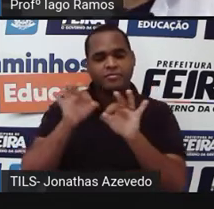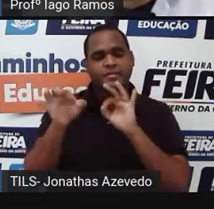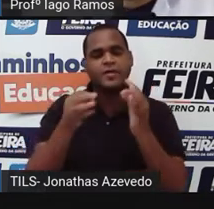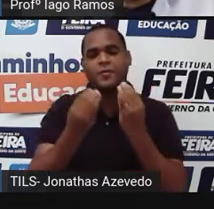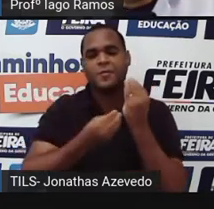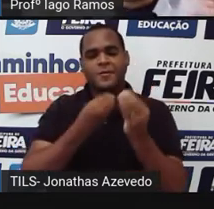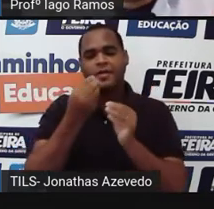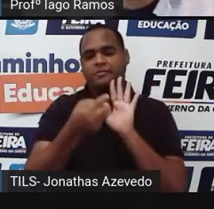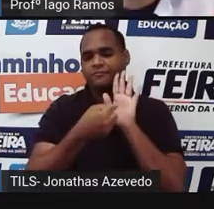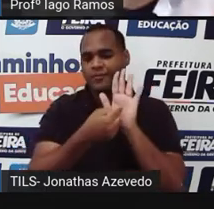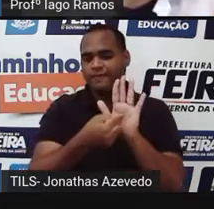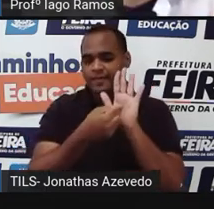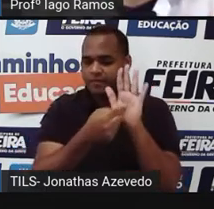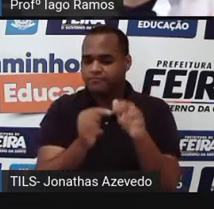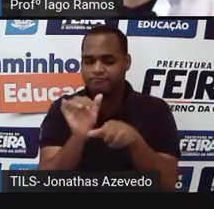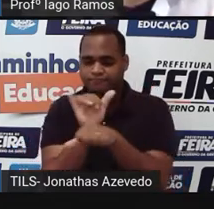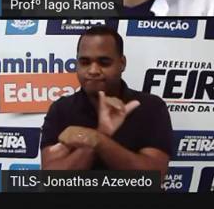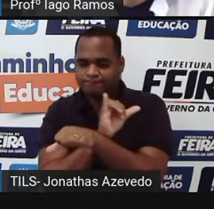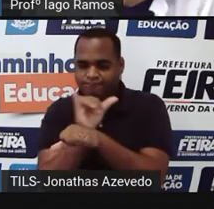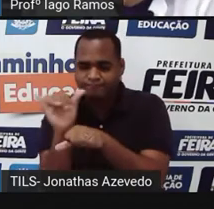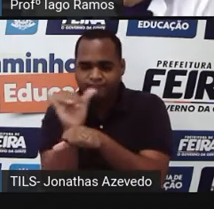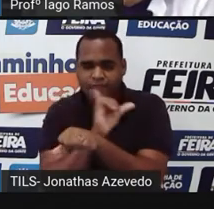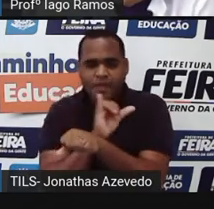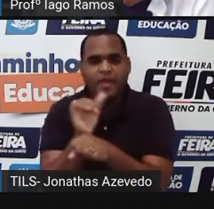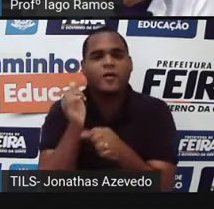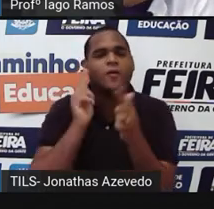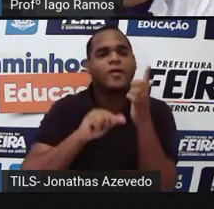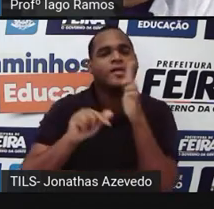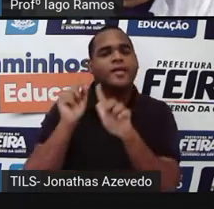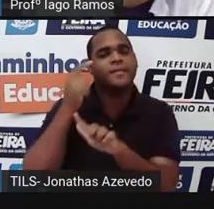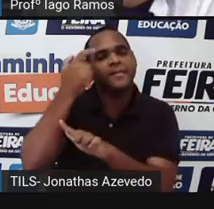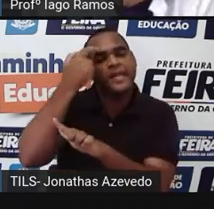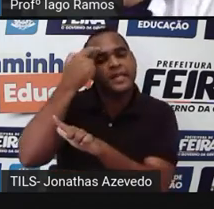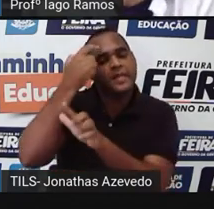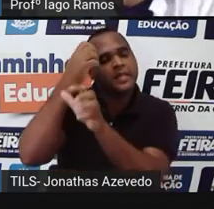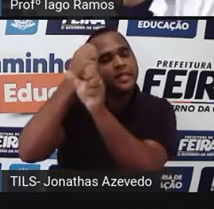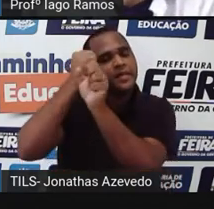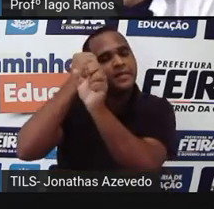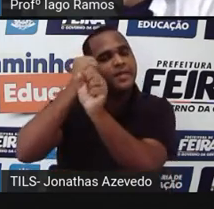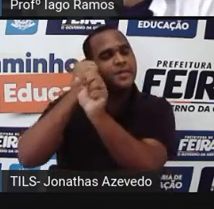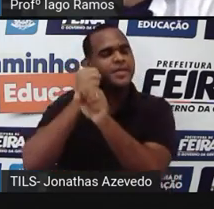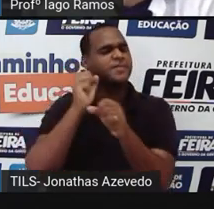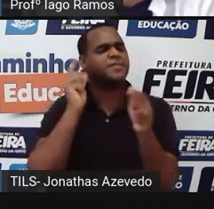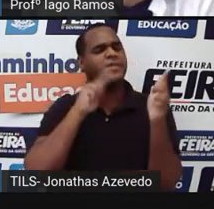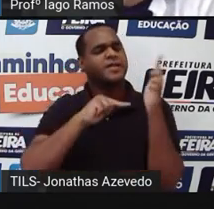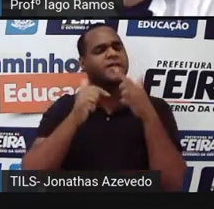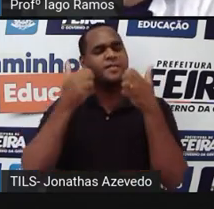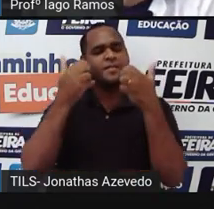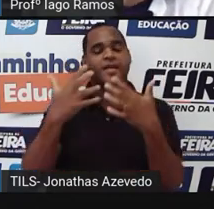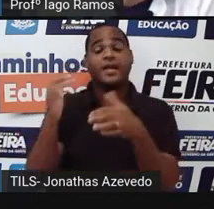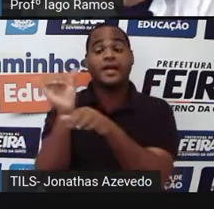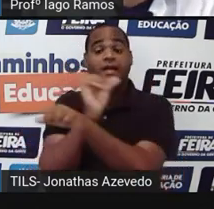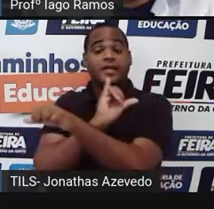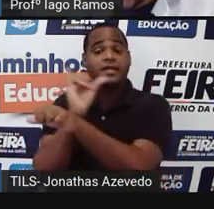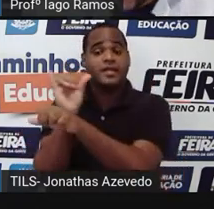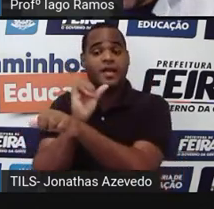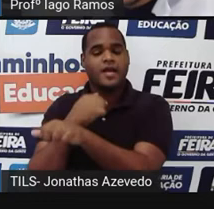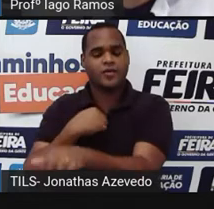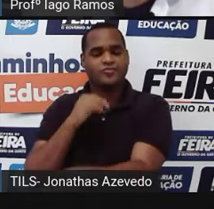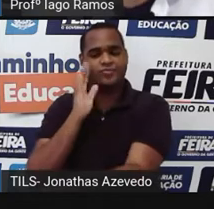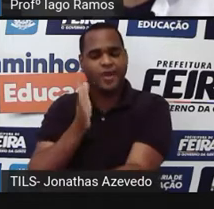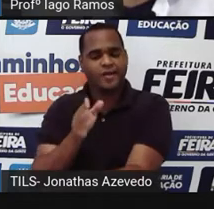aqui. vou te mostrar uma estratégia de a gente fazer esses cálculos mentalmente, tá bom? Que foi a estratégia que eu